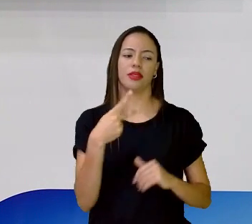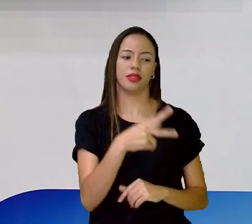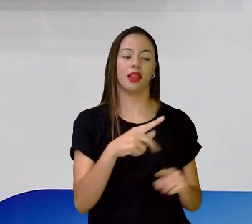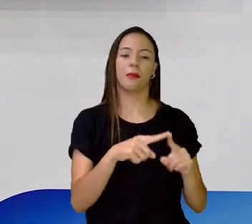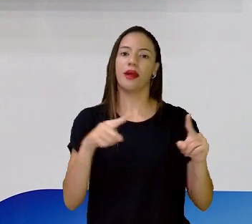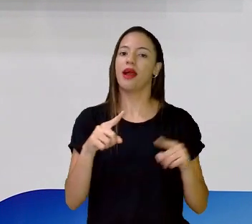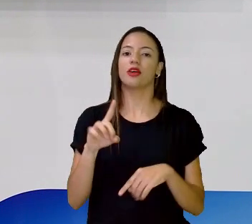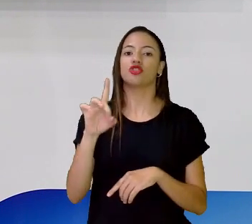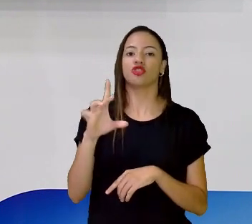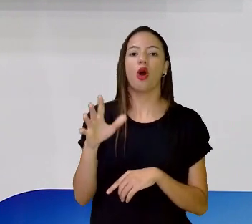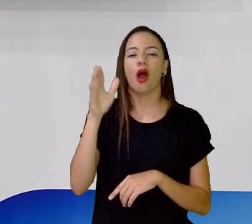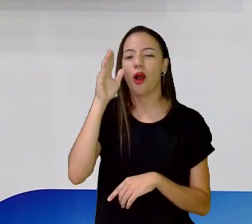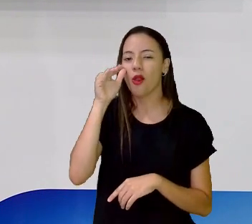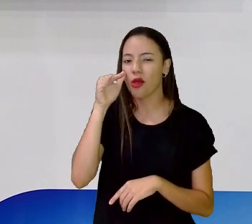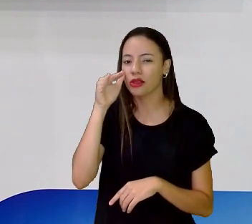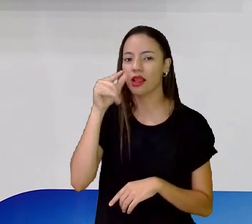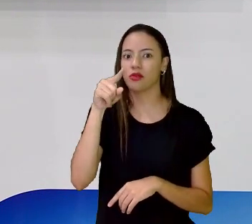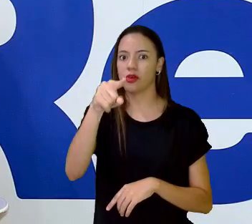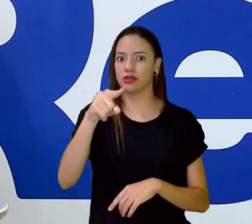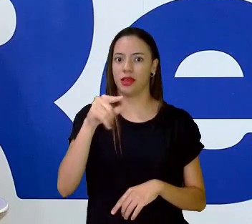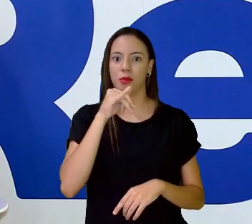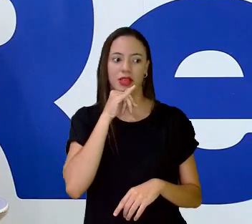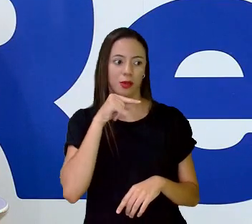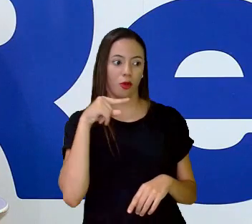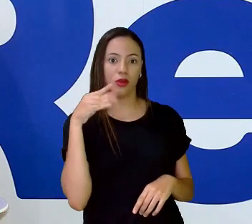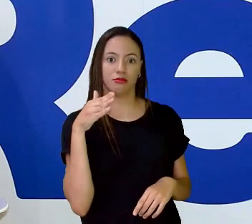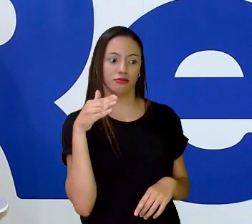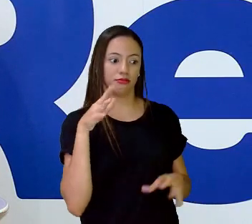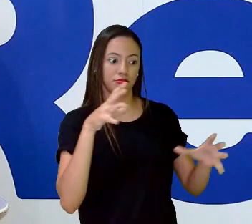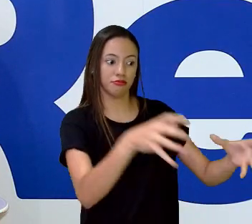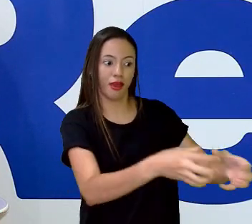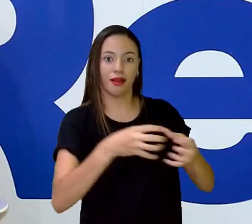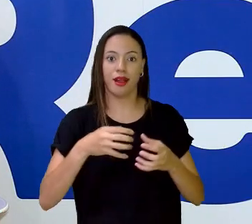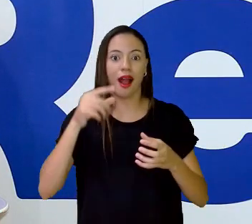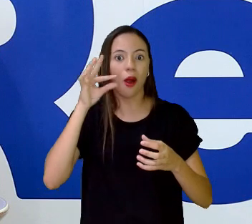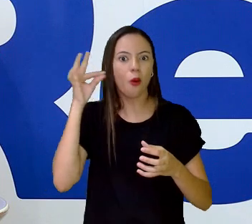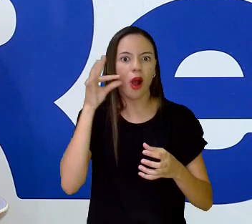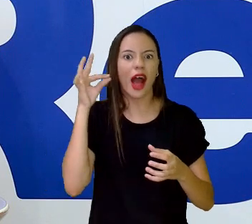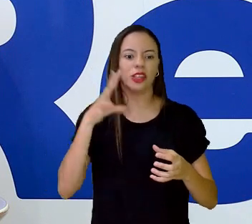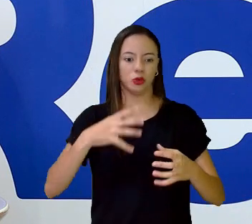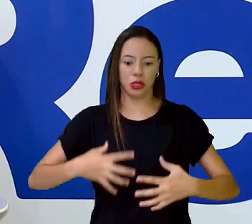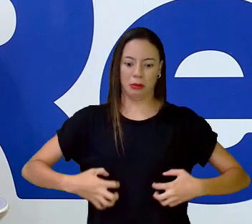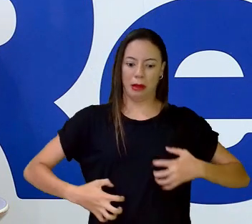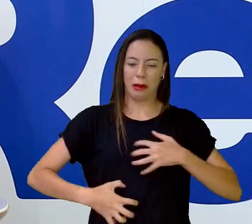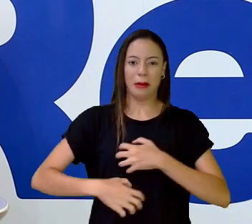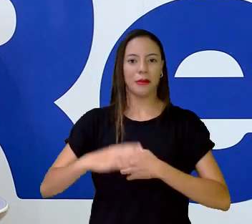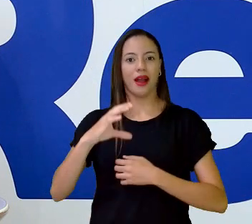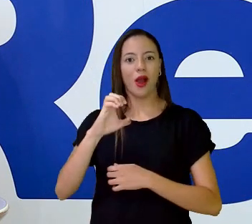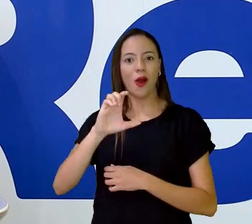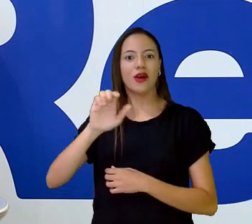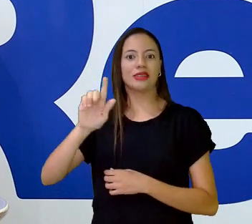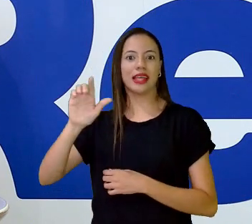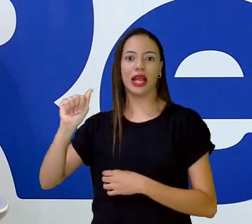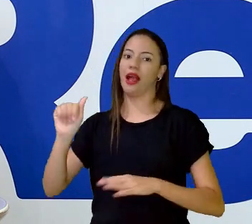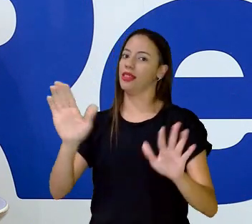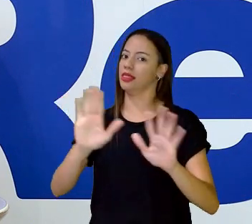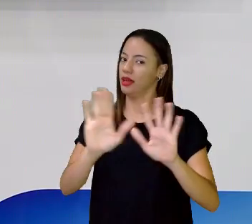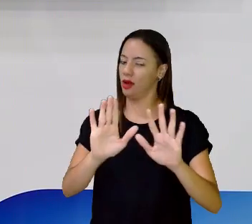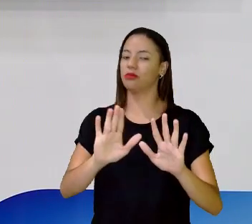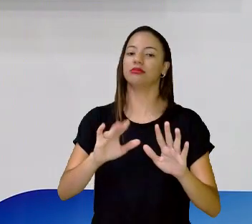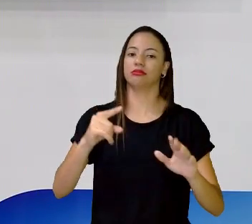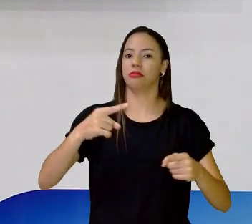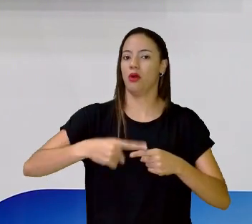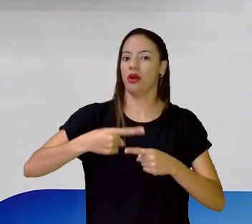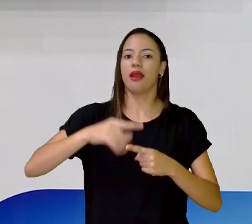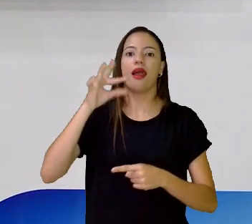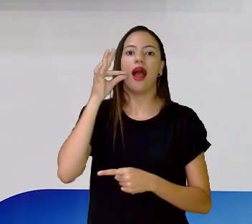só uma curiosidade, não vai fazer cócega Testa não, por favor. Deixa o bicho lá, né? Os ratos podem causar doenças. Não é legal a gente ficar